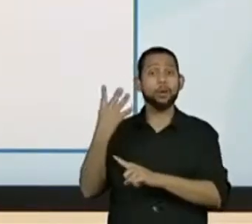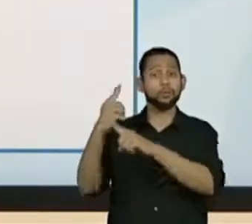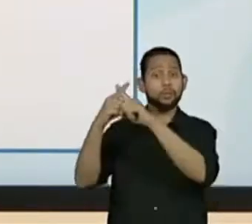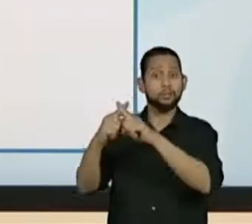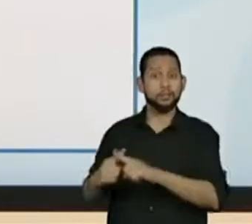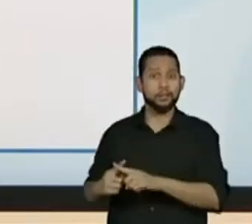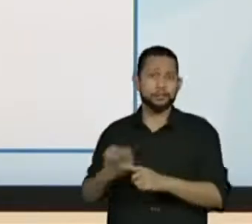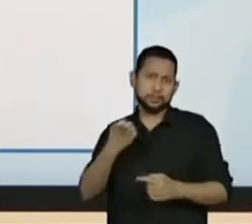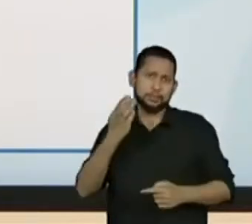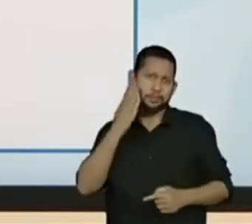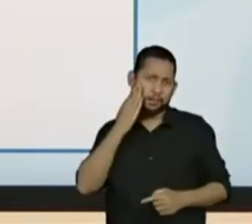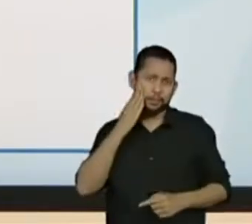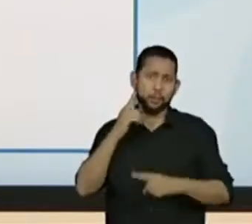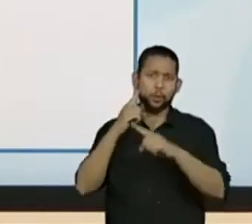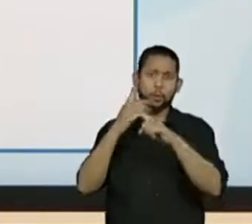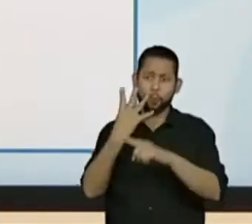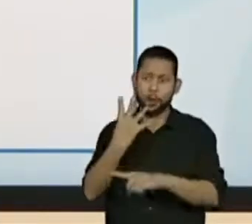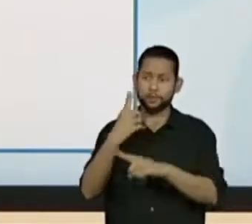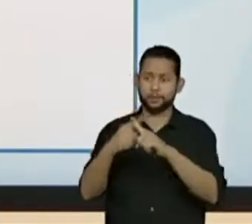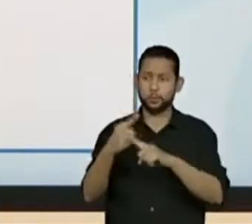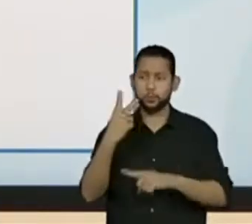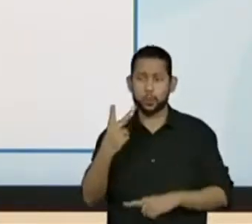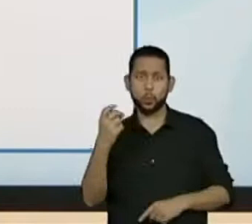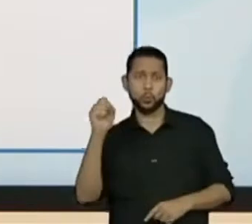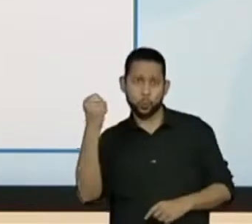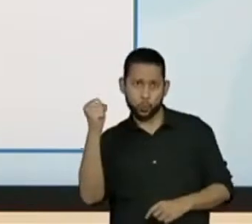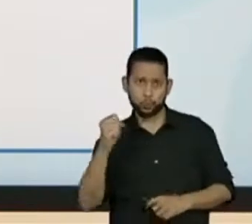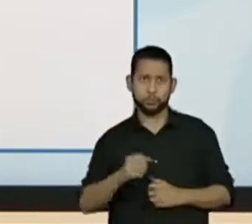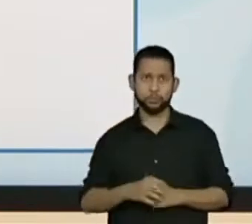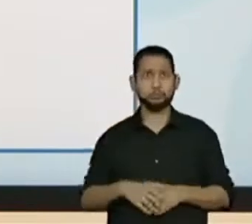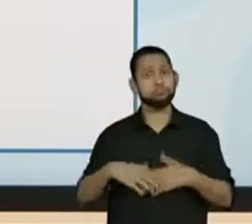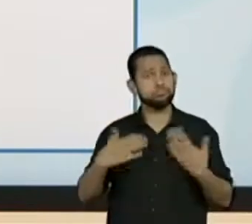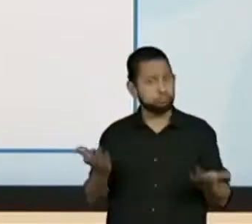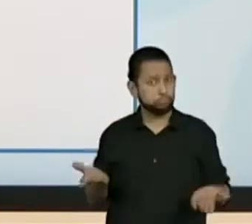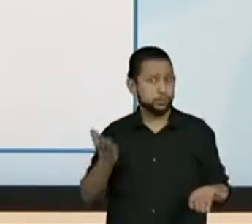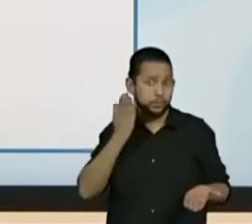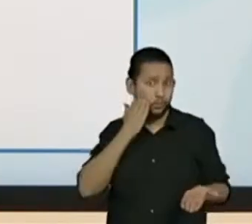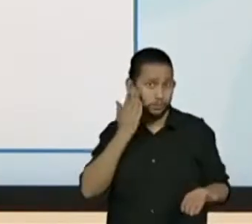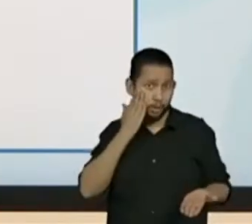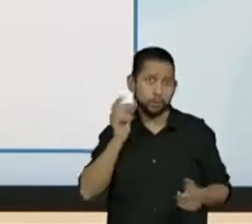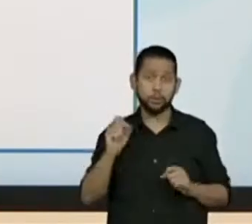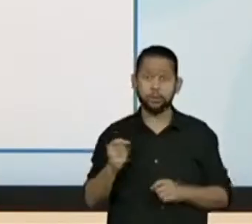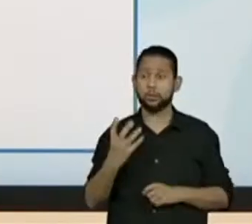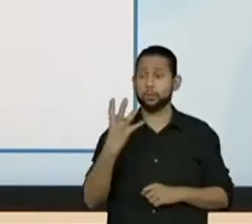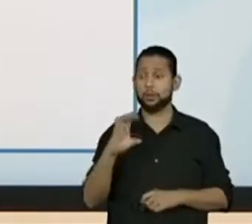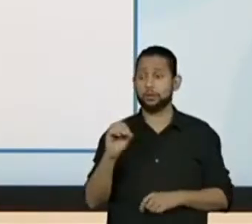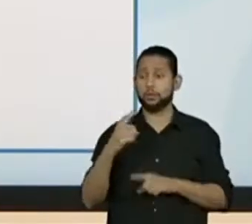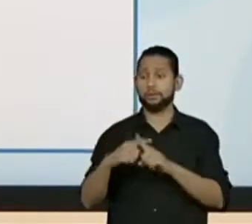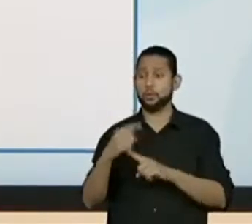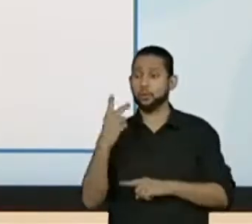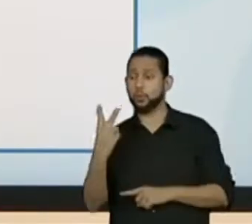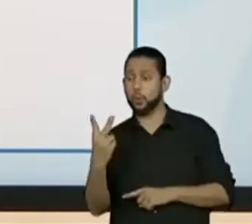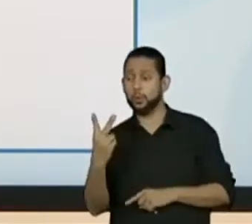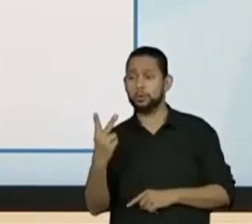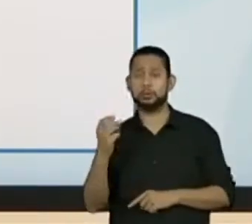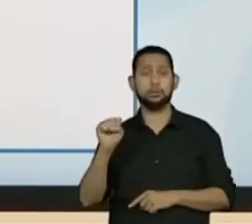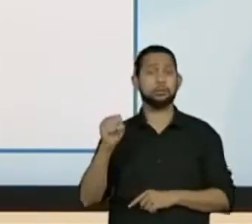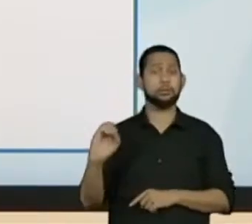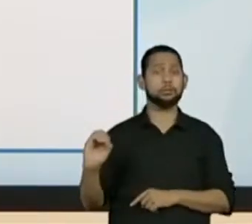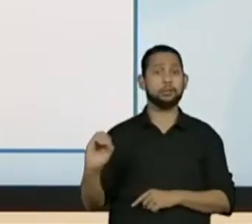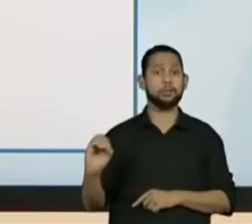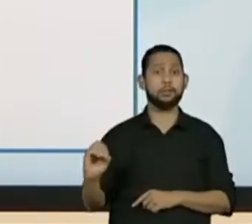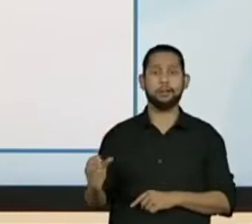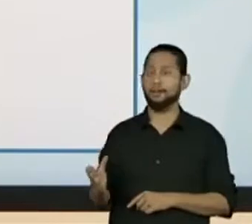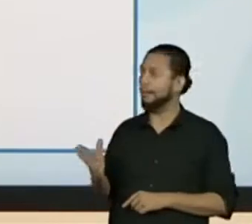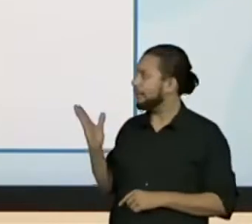já sabe que 4 vezes 2 dá 8. Então, você também já sabe que 40 vezes 2 dá